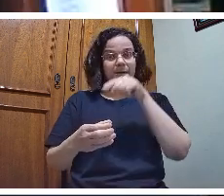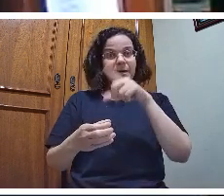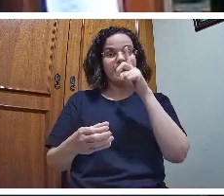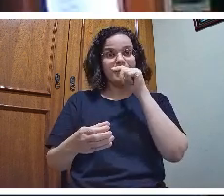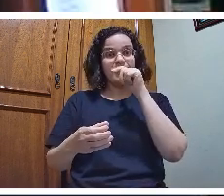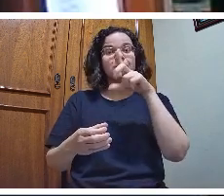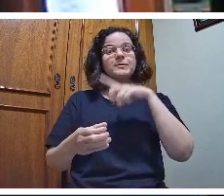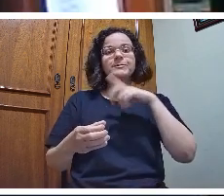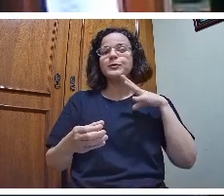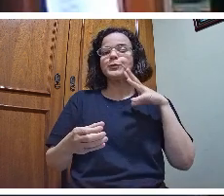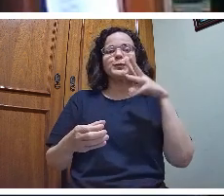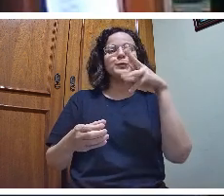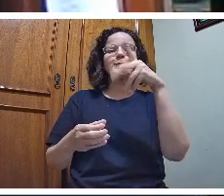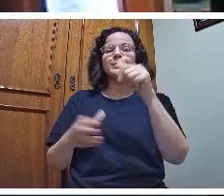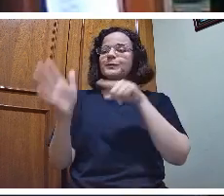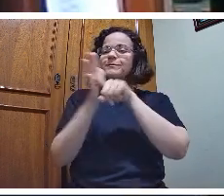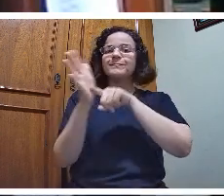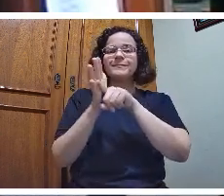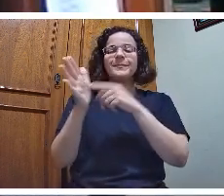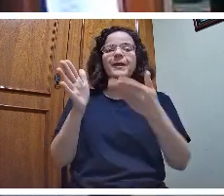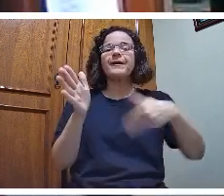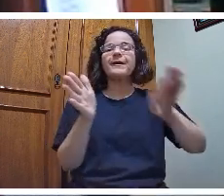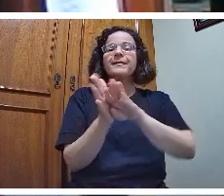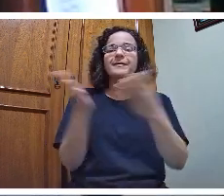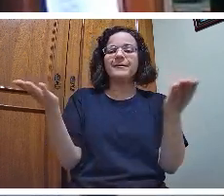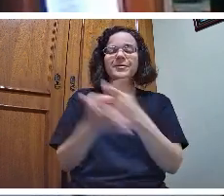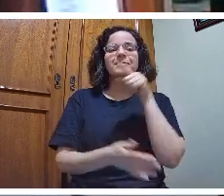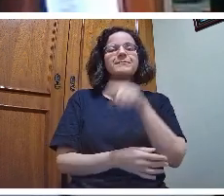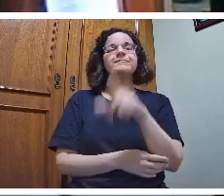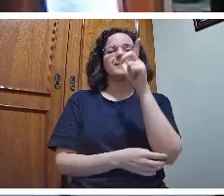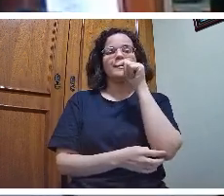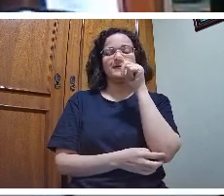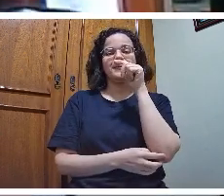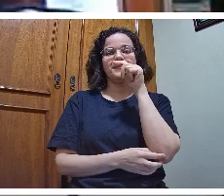agora sobre esse líquido. E está aqui.